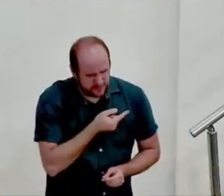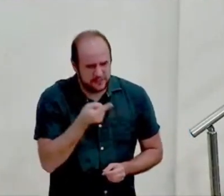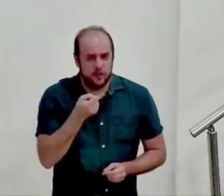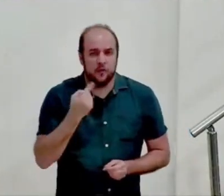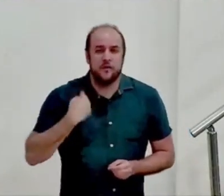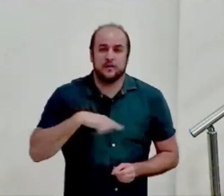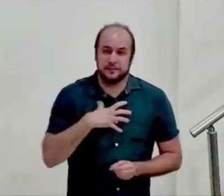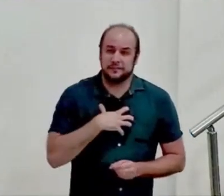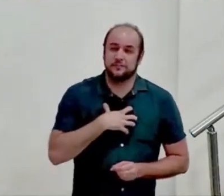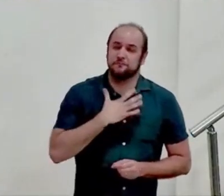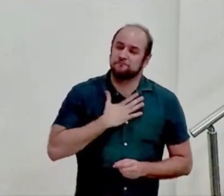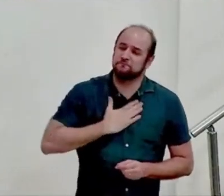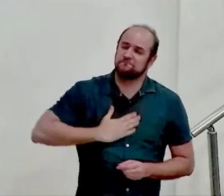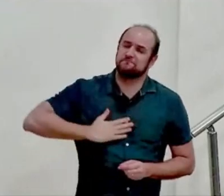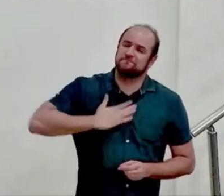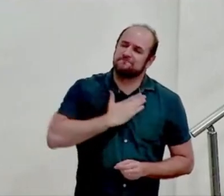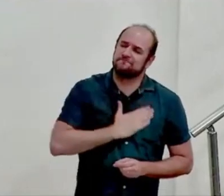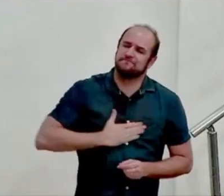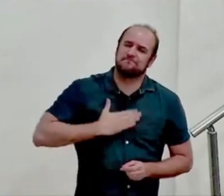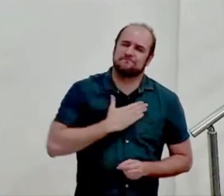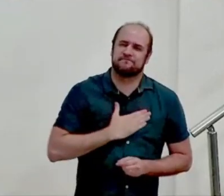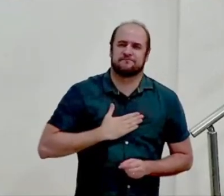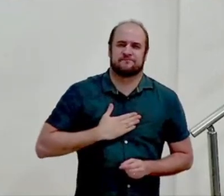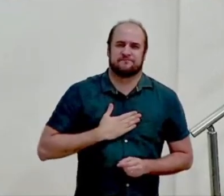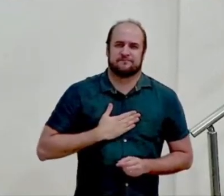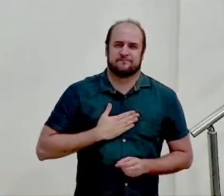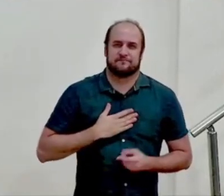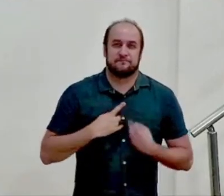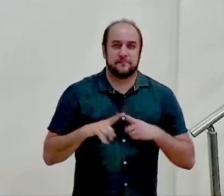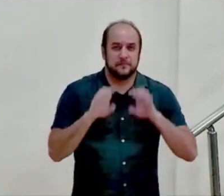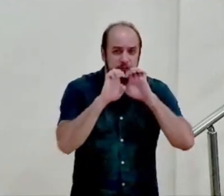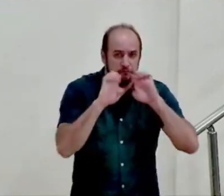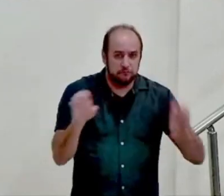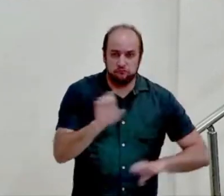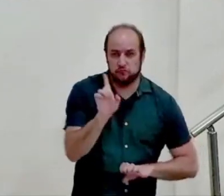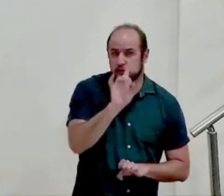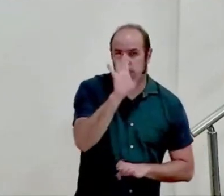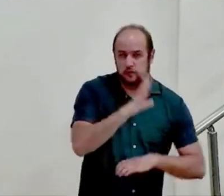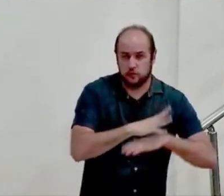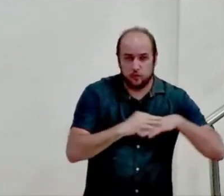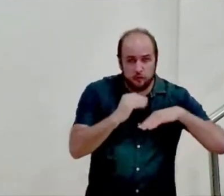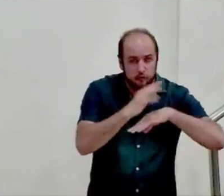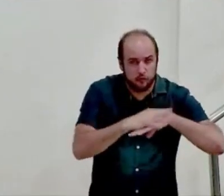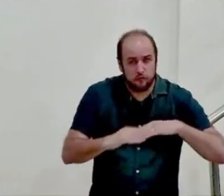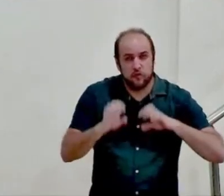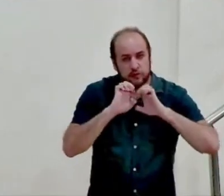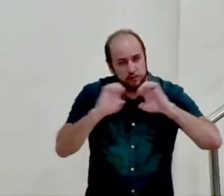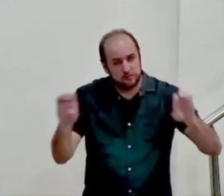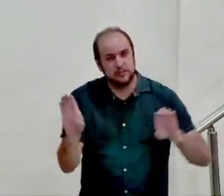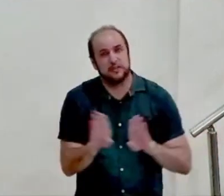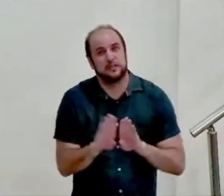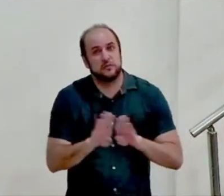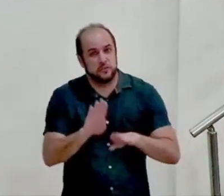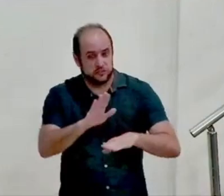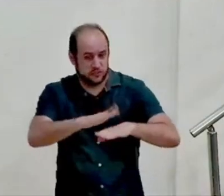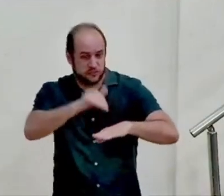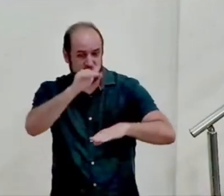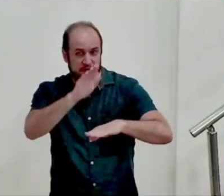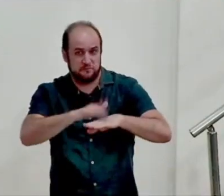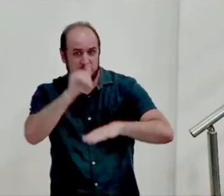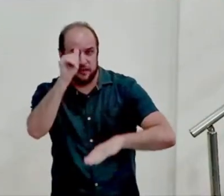confortados mas o Evangelho não é apenas um conforto o Evangelho também é um chamado